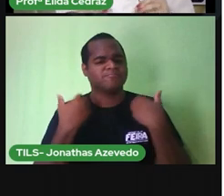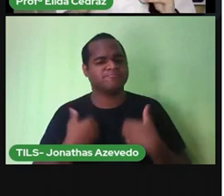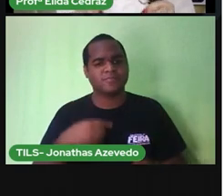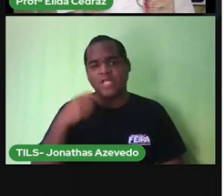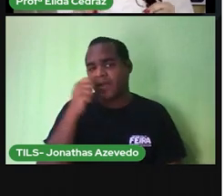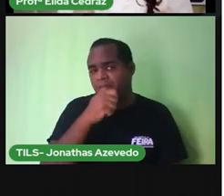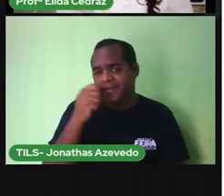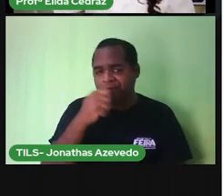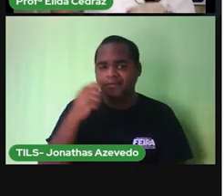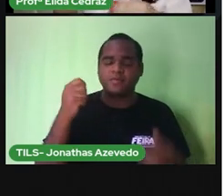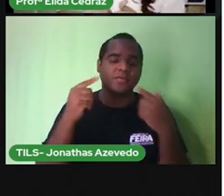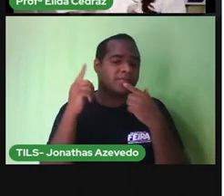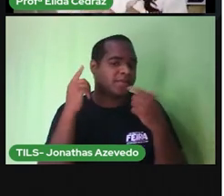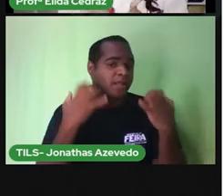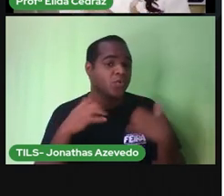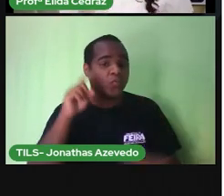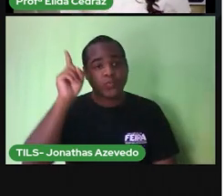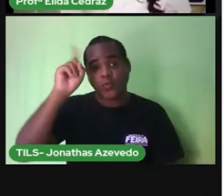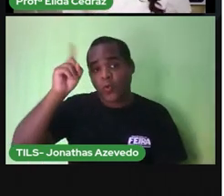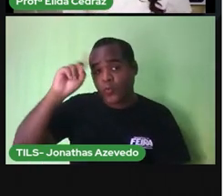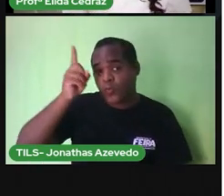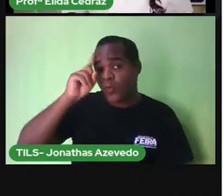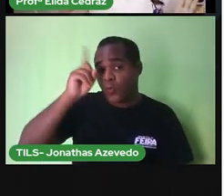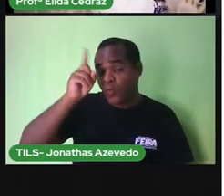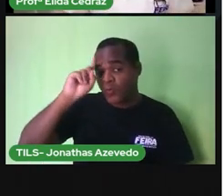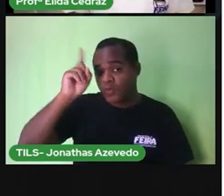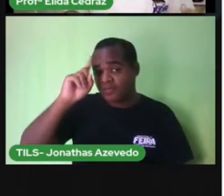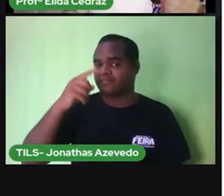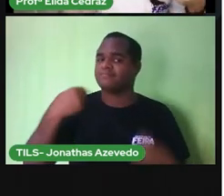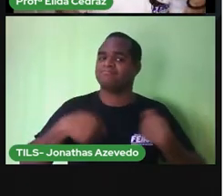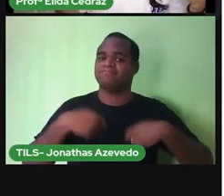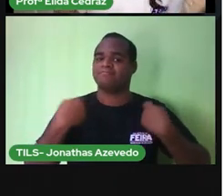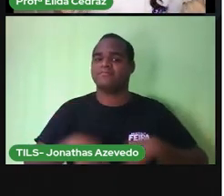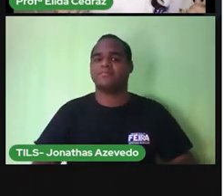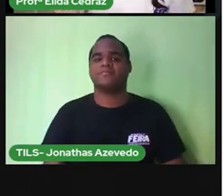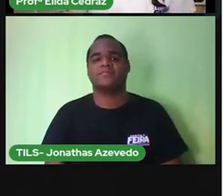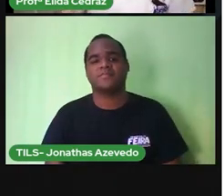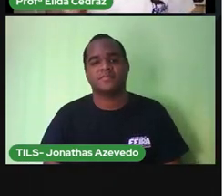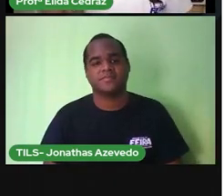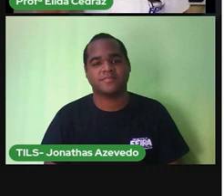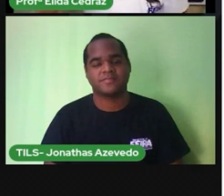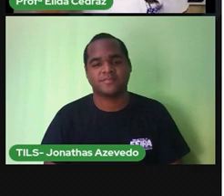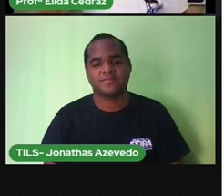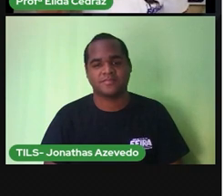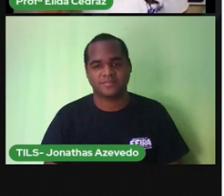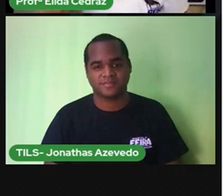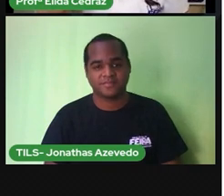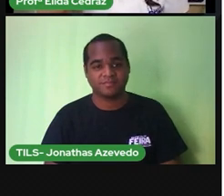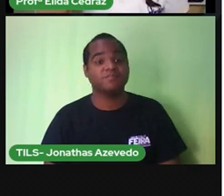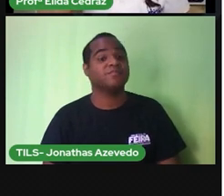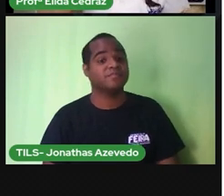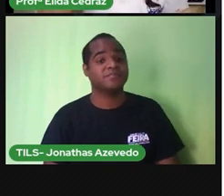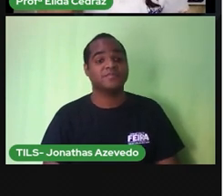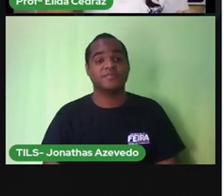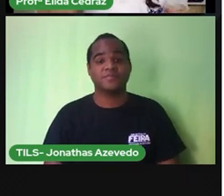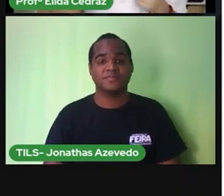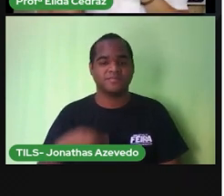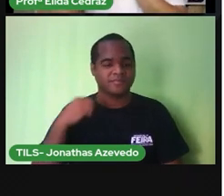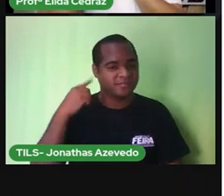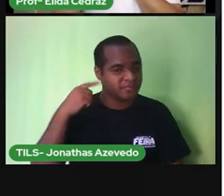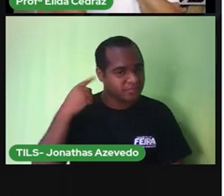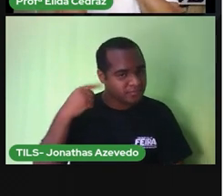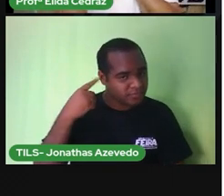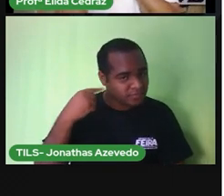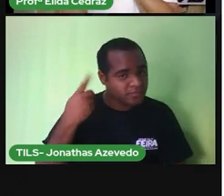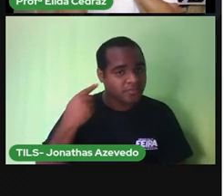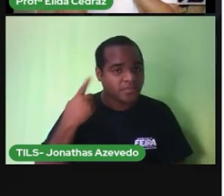hábitos diários mesmo, a gente tem que fazer todos os dias. Na hora do banho, a gente tem que lavar a orelha,